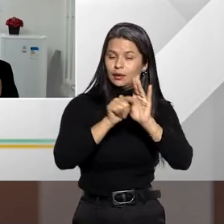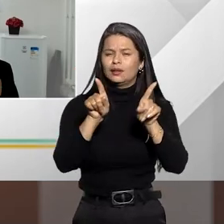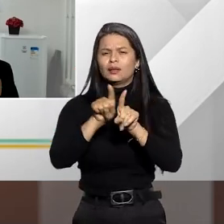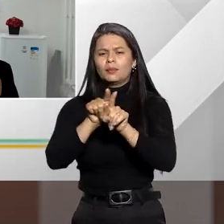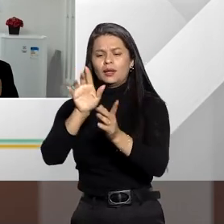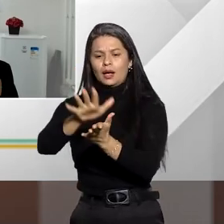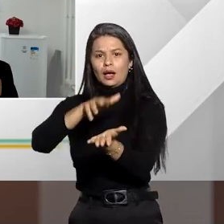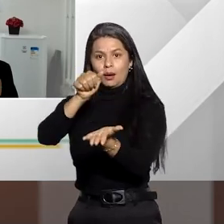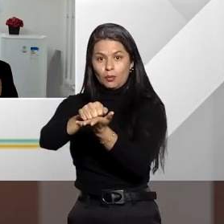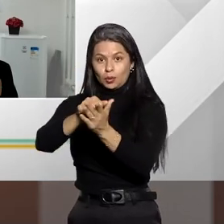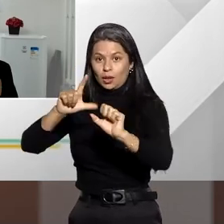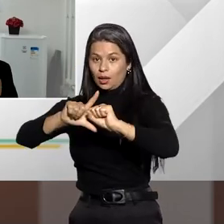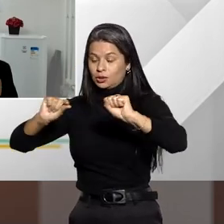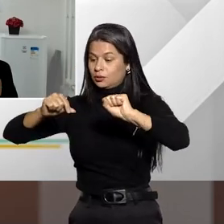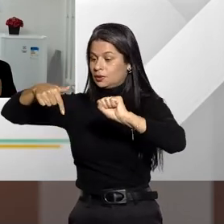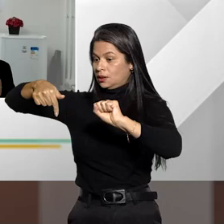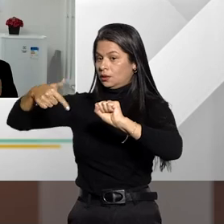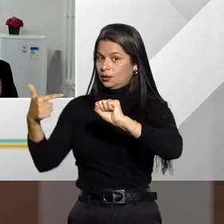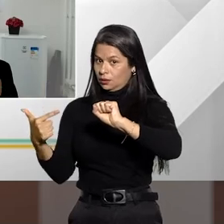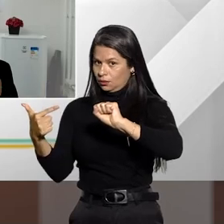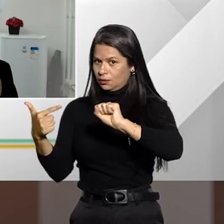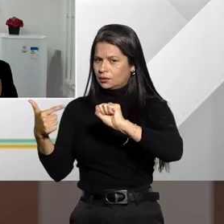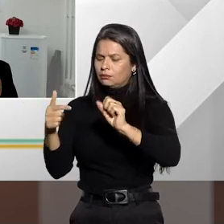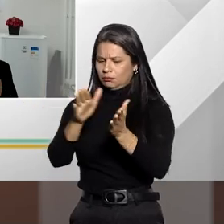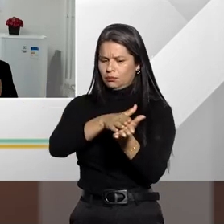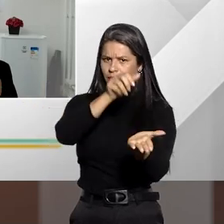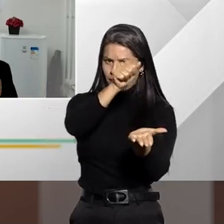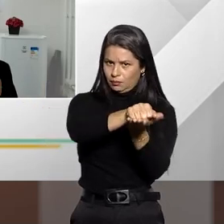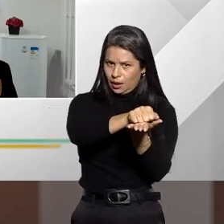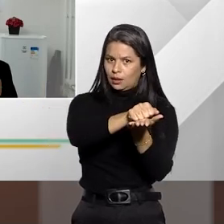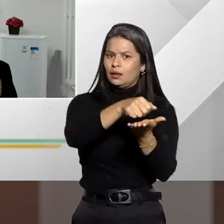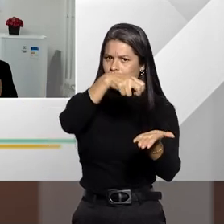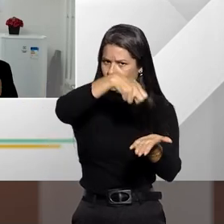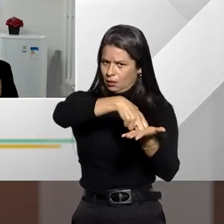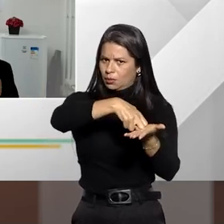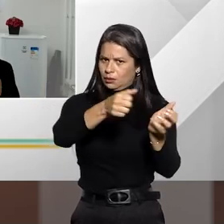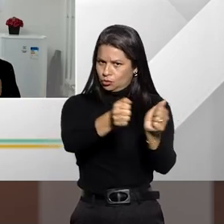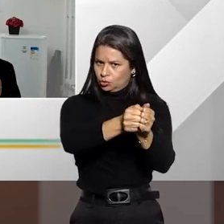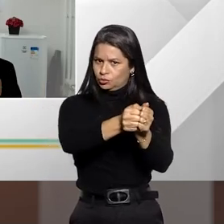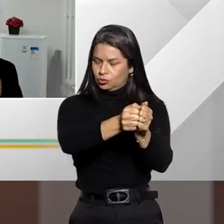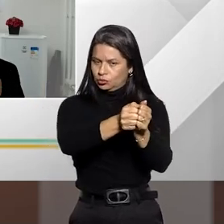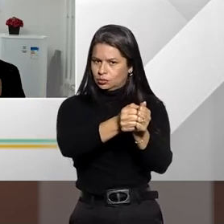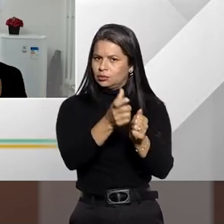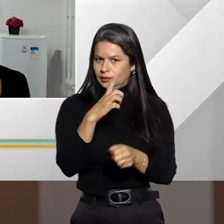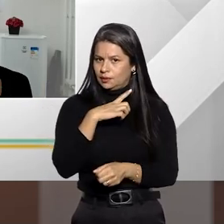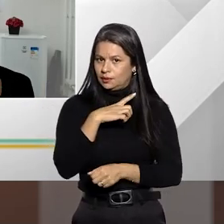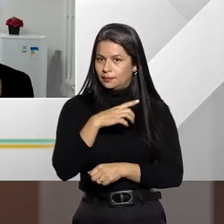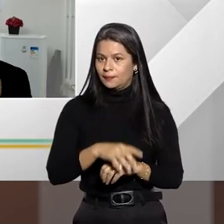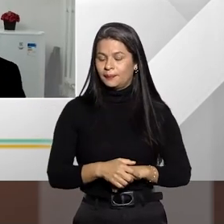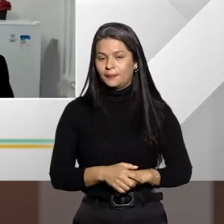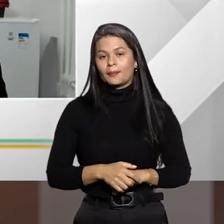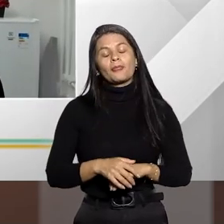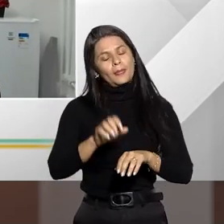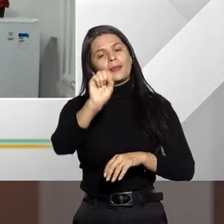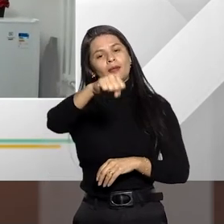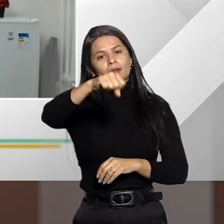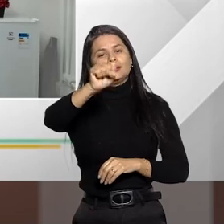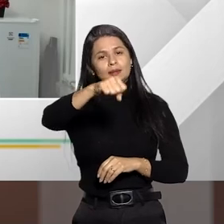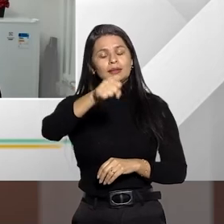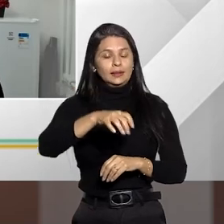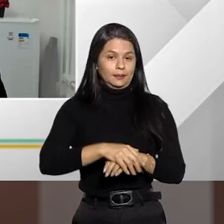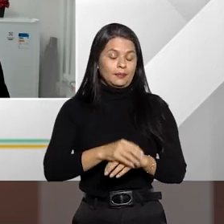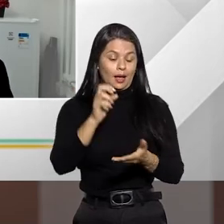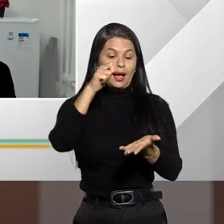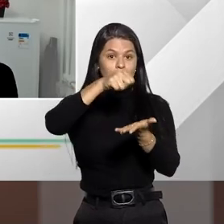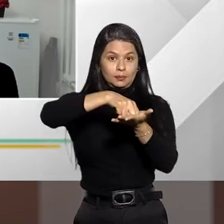72 do Código Penal? Cumpre-se a pena e ainda se paga a multa? É isso mesmo? Isso. As penas,